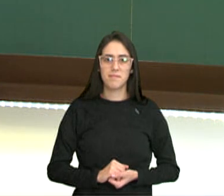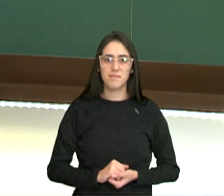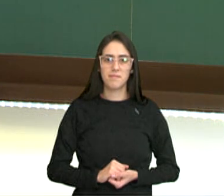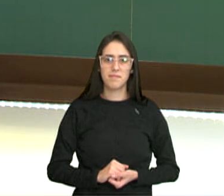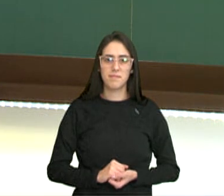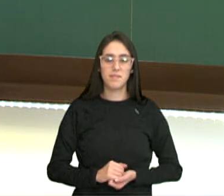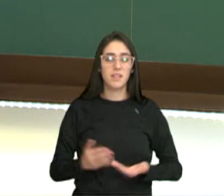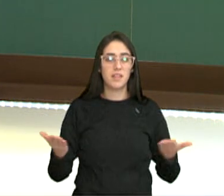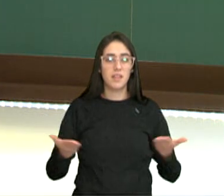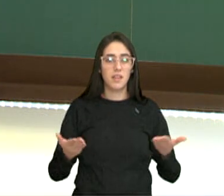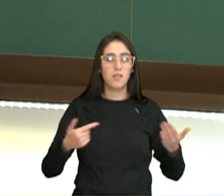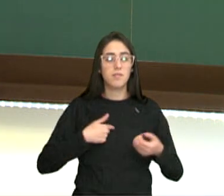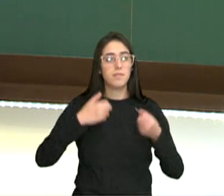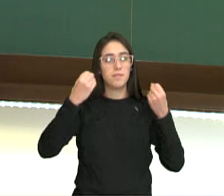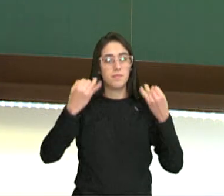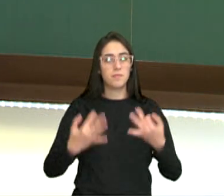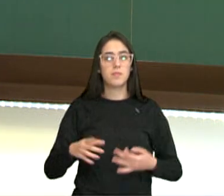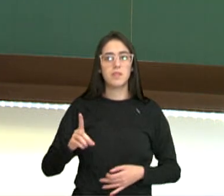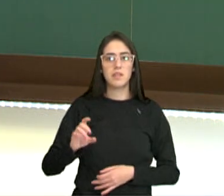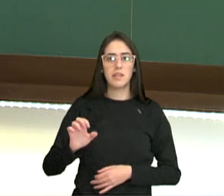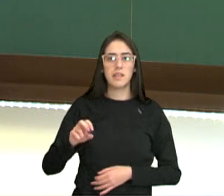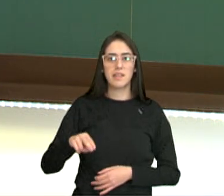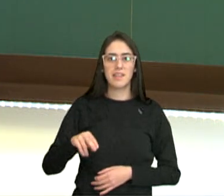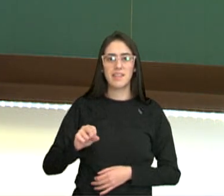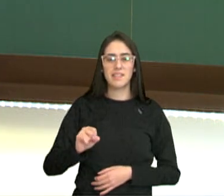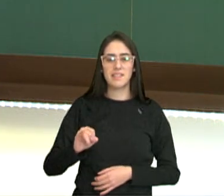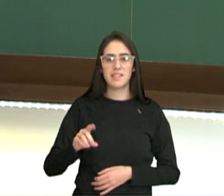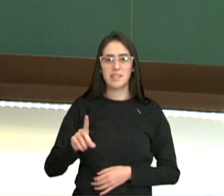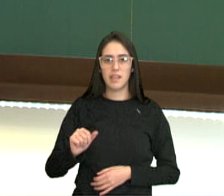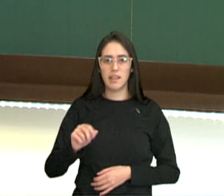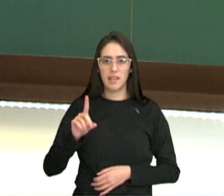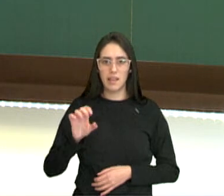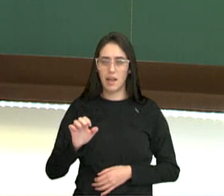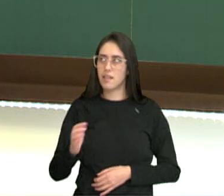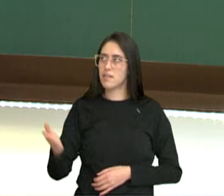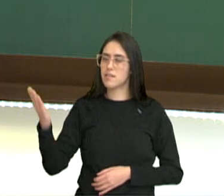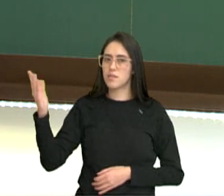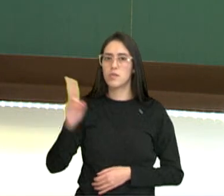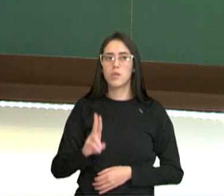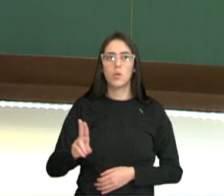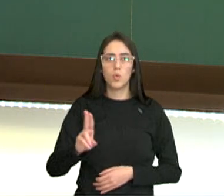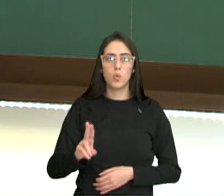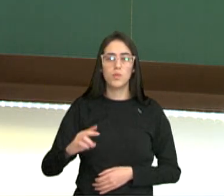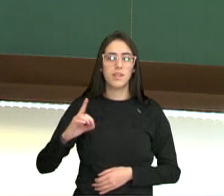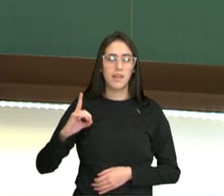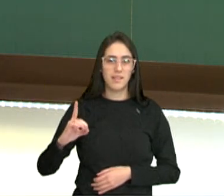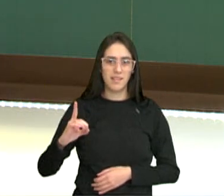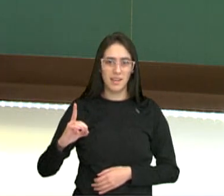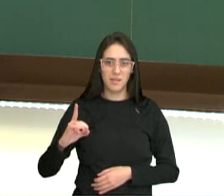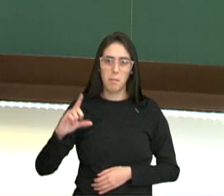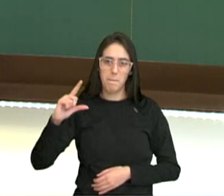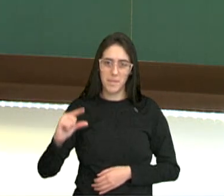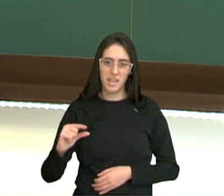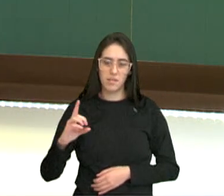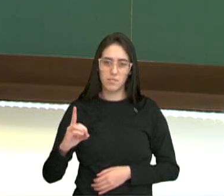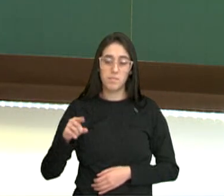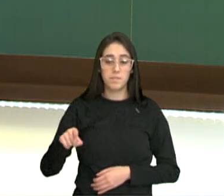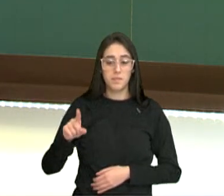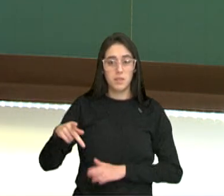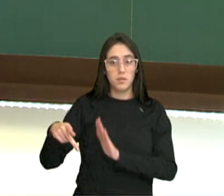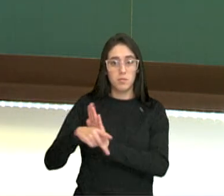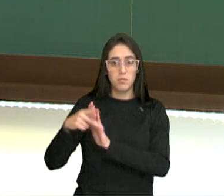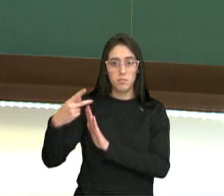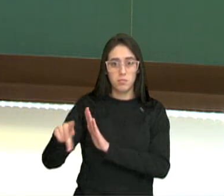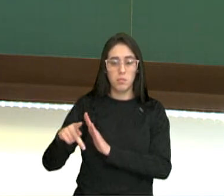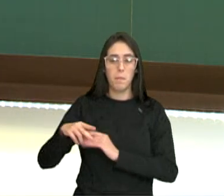Agora vamos falar um pouquinho sobre densidade. Então, densidade, utilizamos o d minúsculo para representar, é uma propriedade específica da